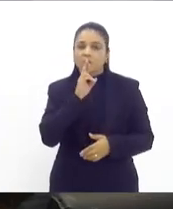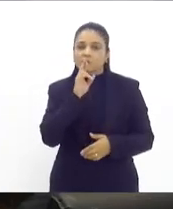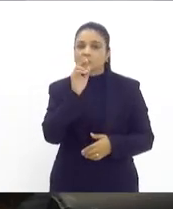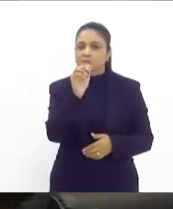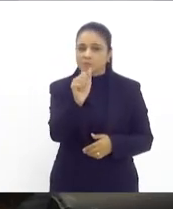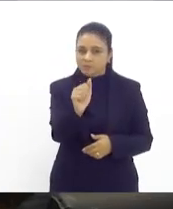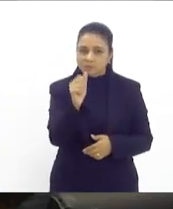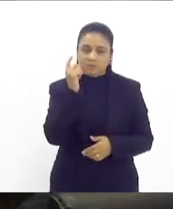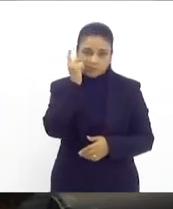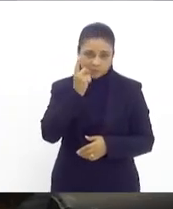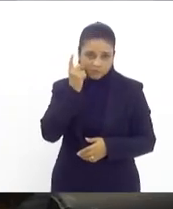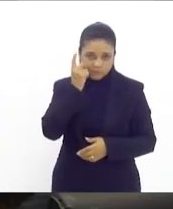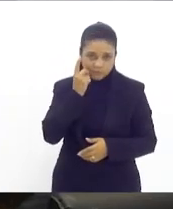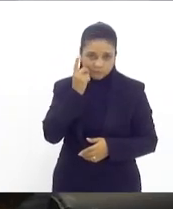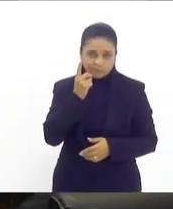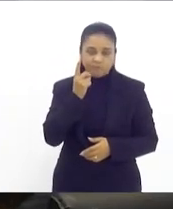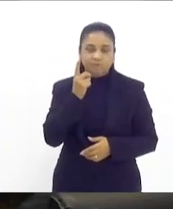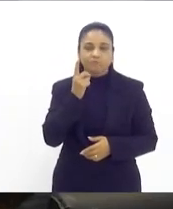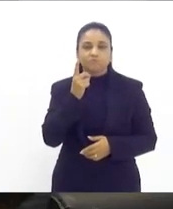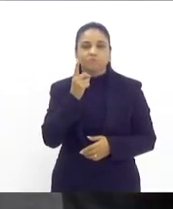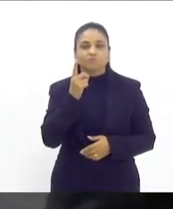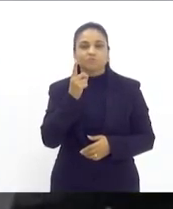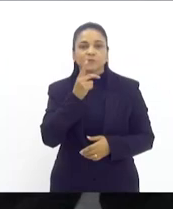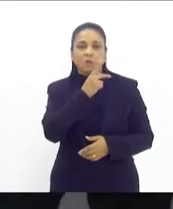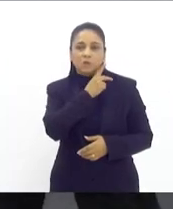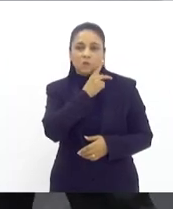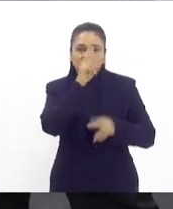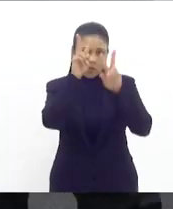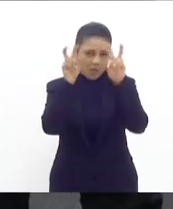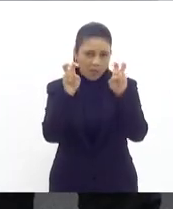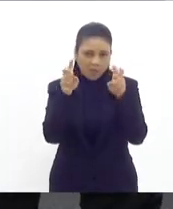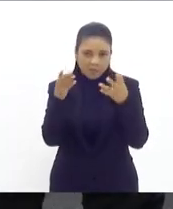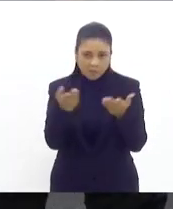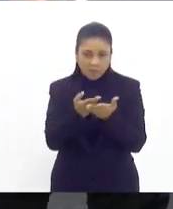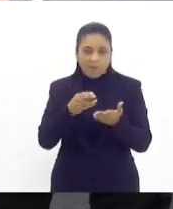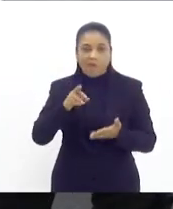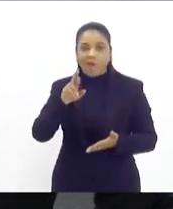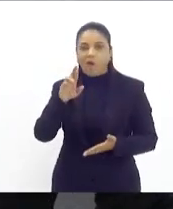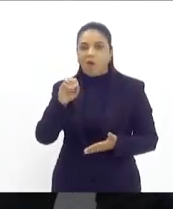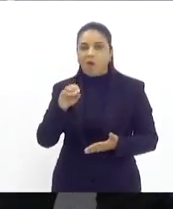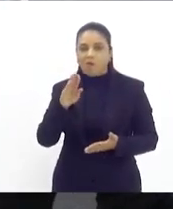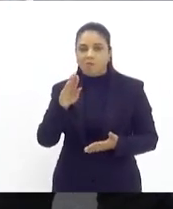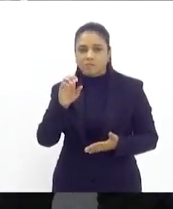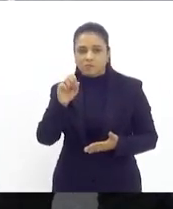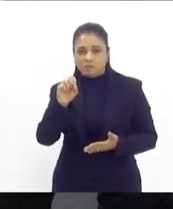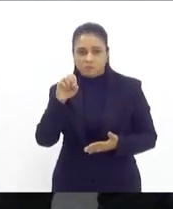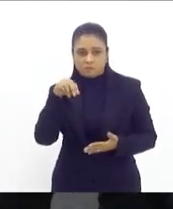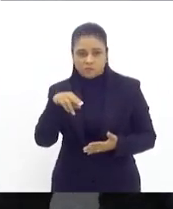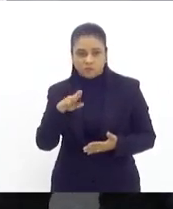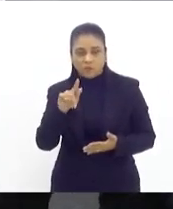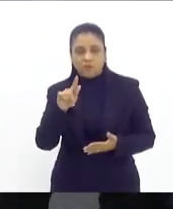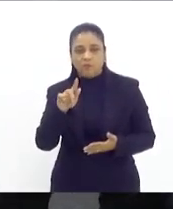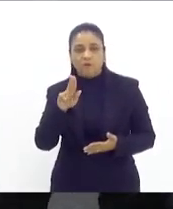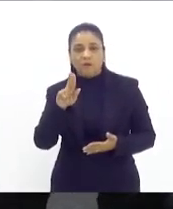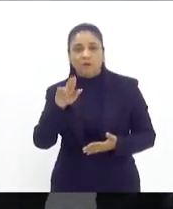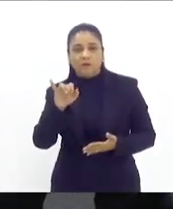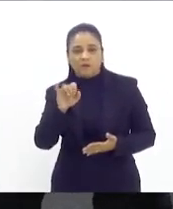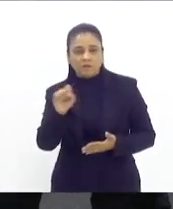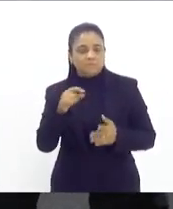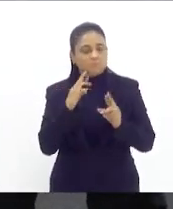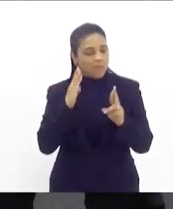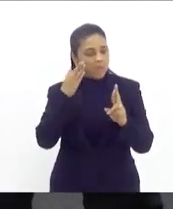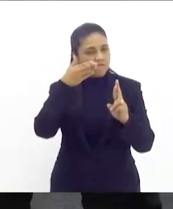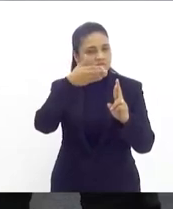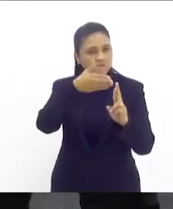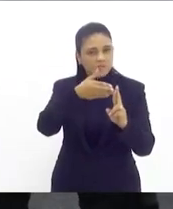a respeito do presente tema. Mestre Robson Grace foi uma referência do